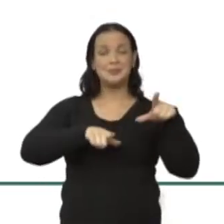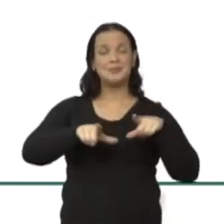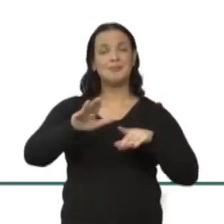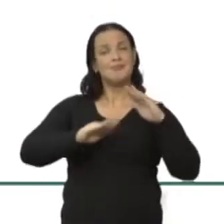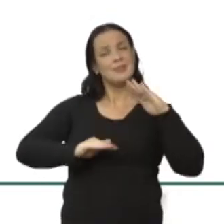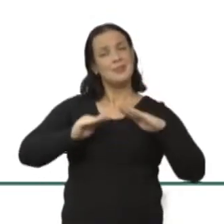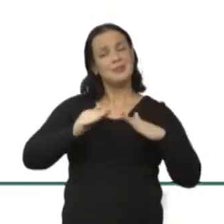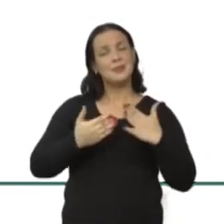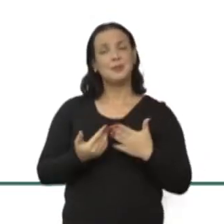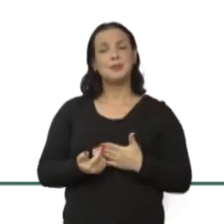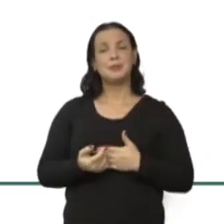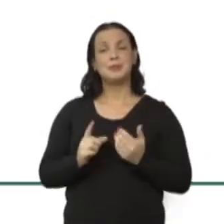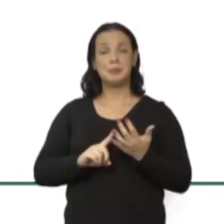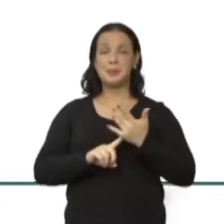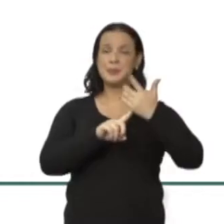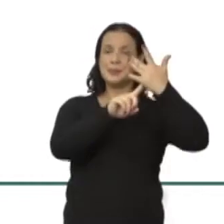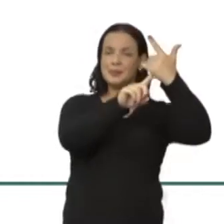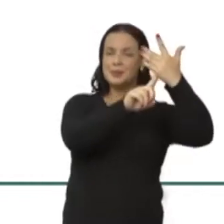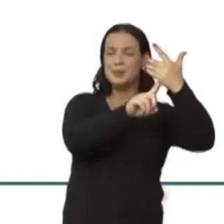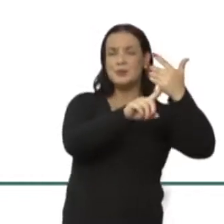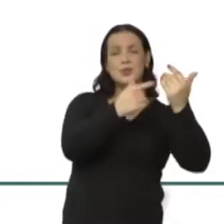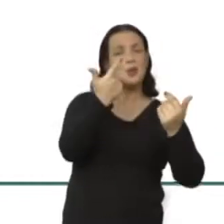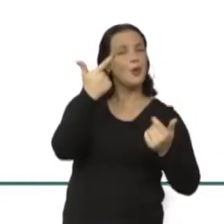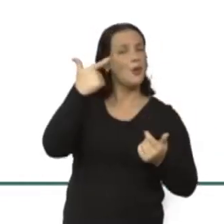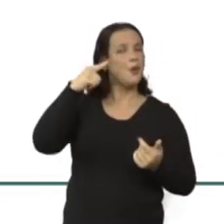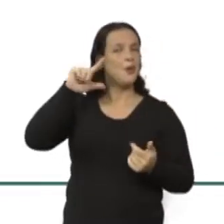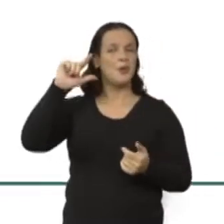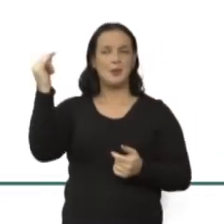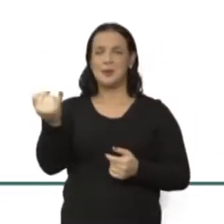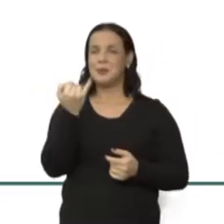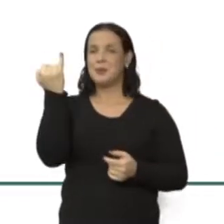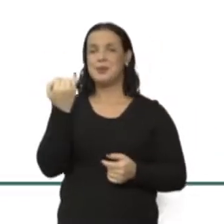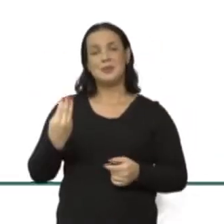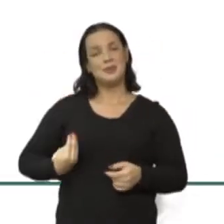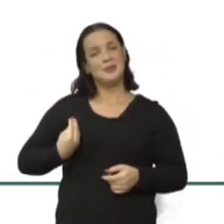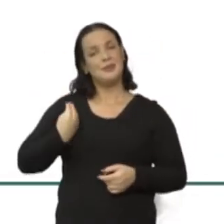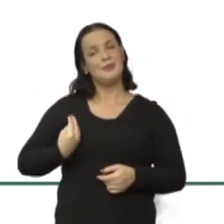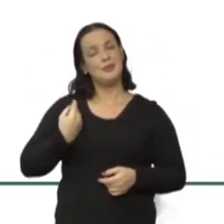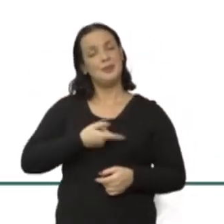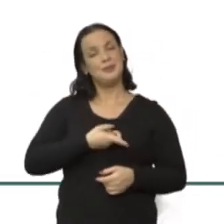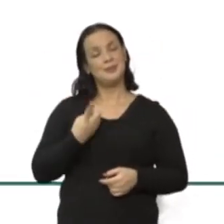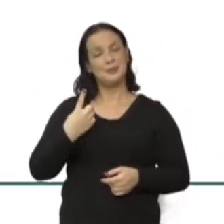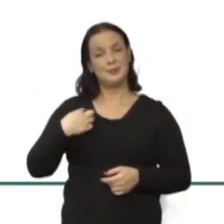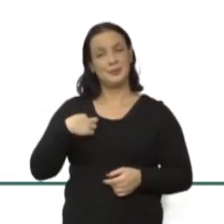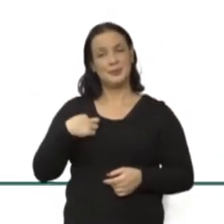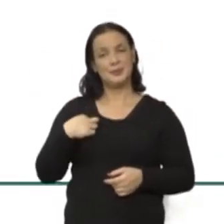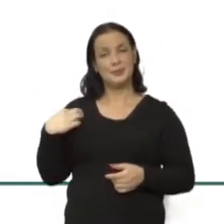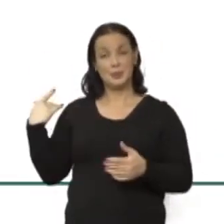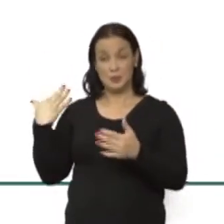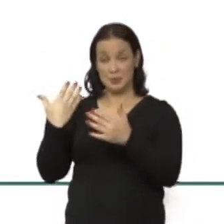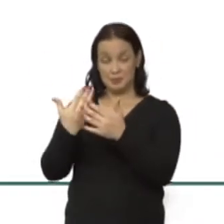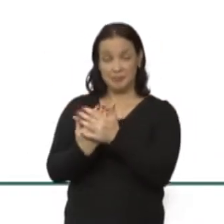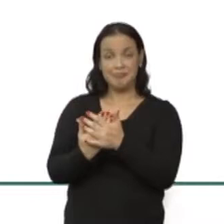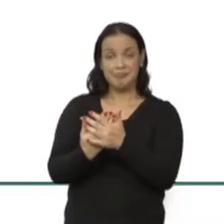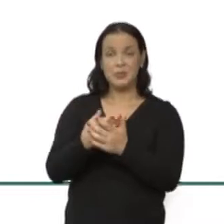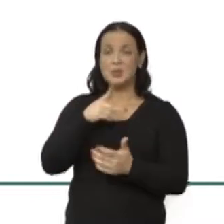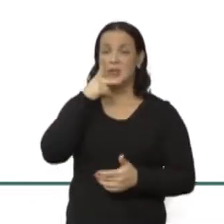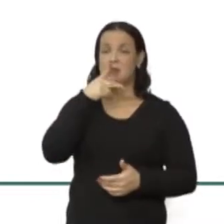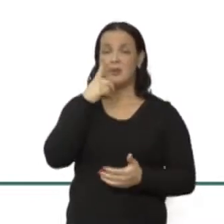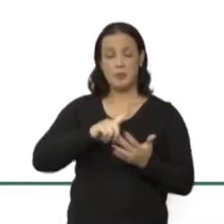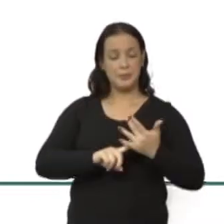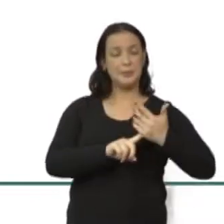a tecnologia ganhou um outro peso na vida de todos nós. Durante muito tempo, se falava de